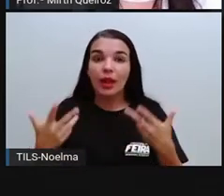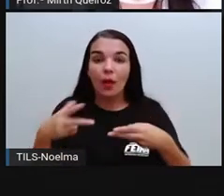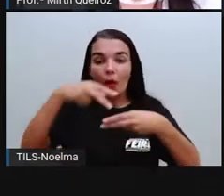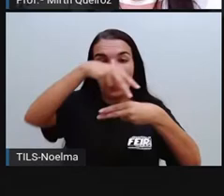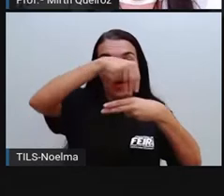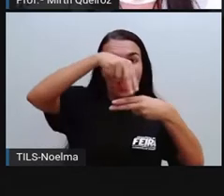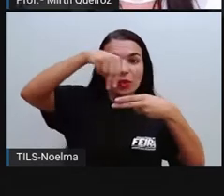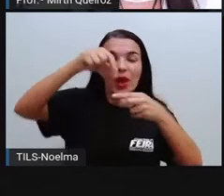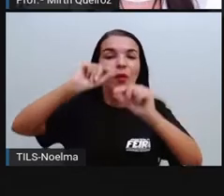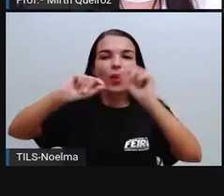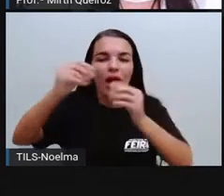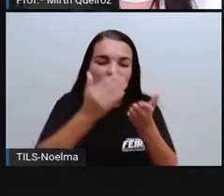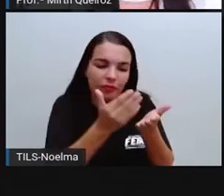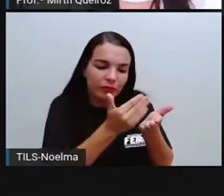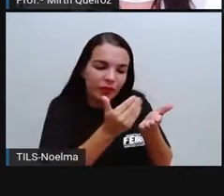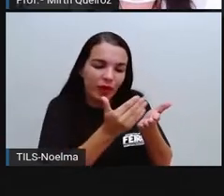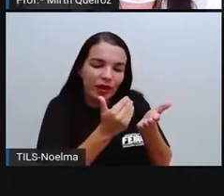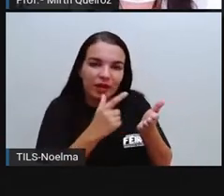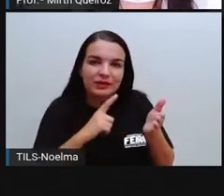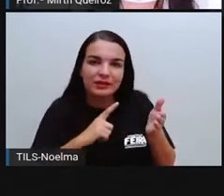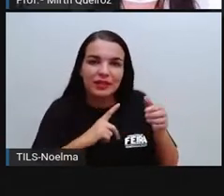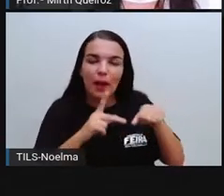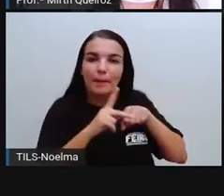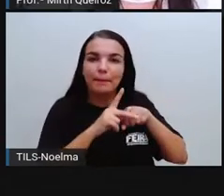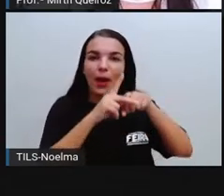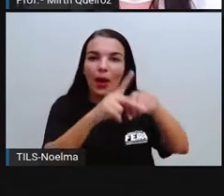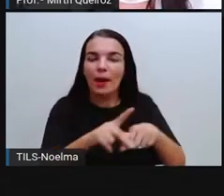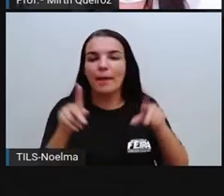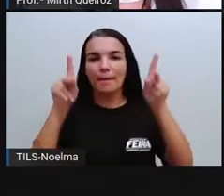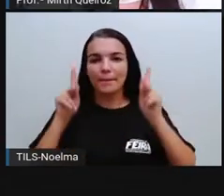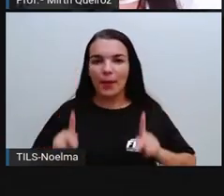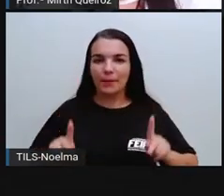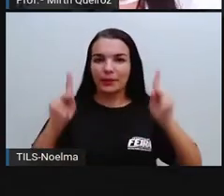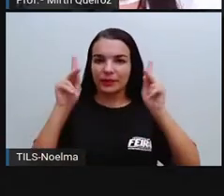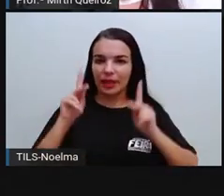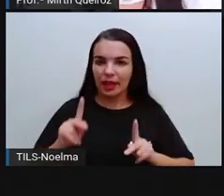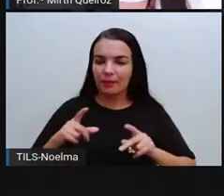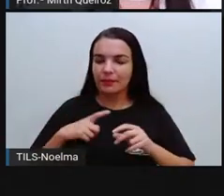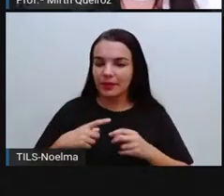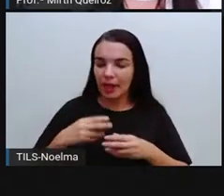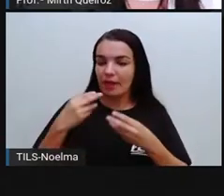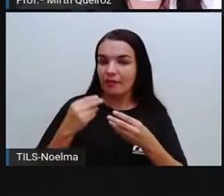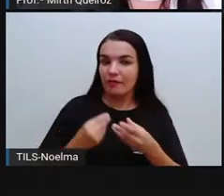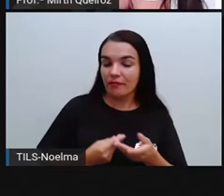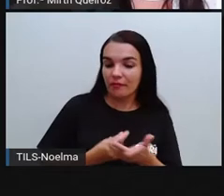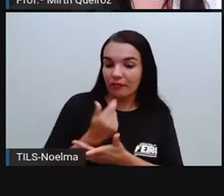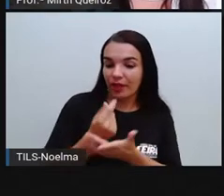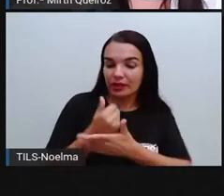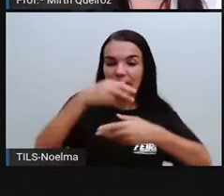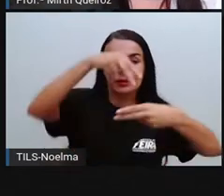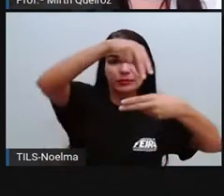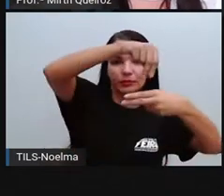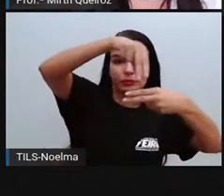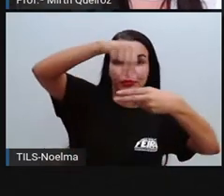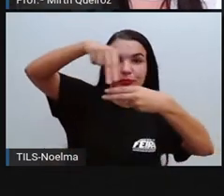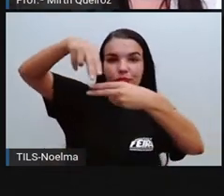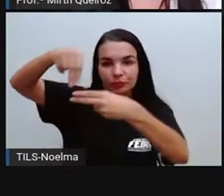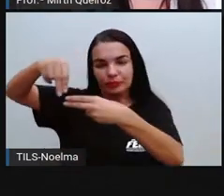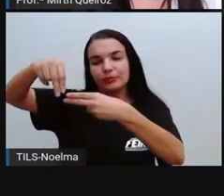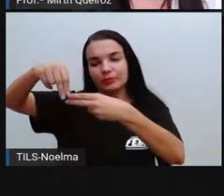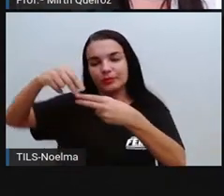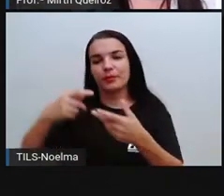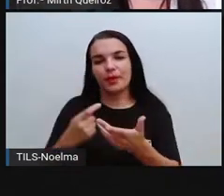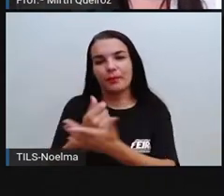folhetos contendo poemas populares, que são expostos à venda, pendurados em cordas